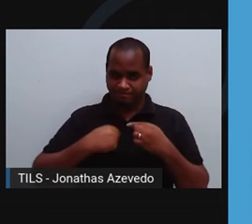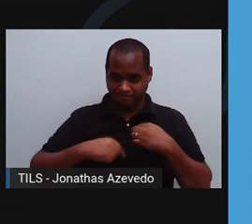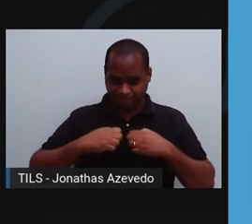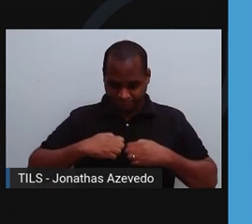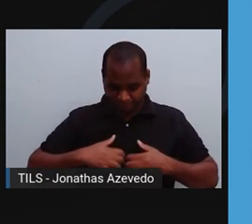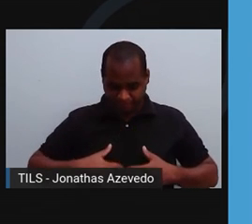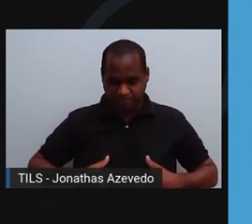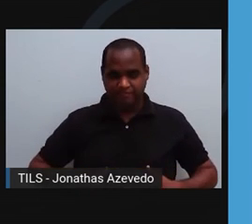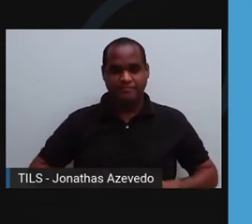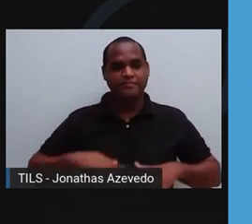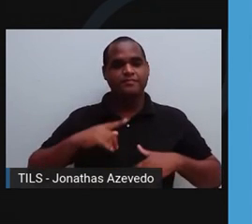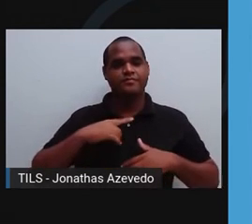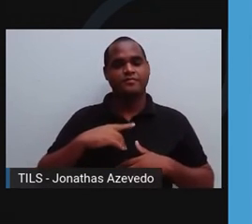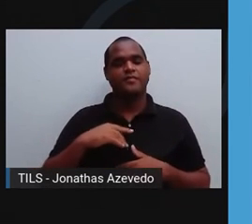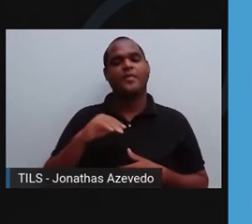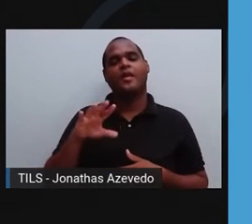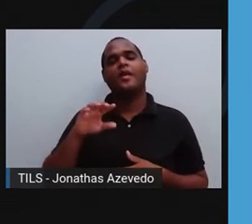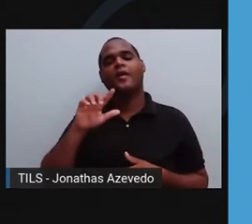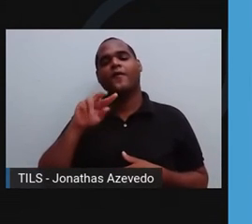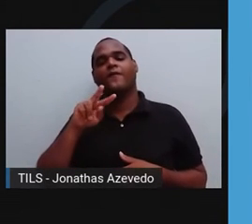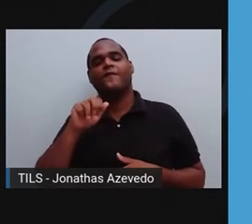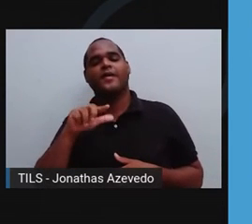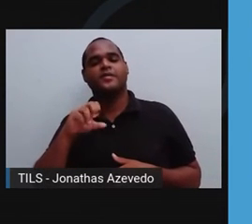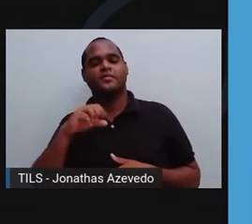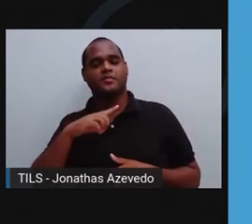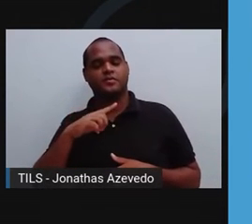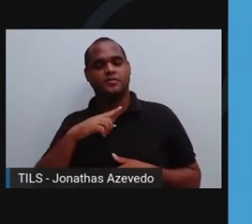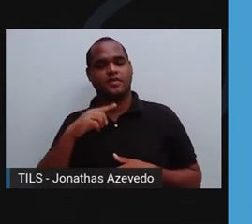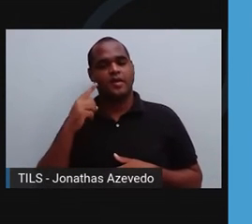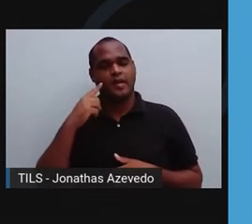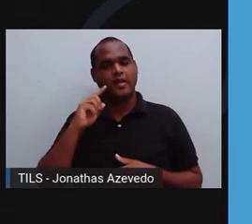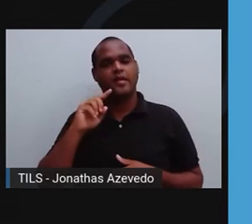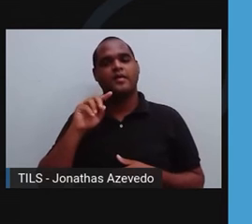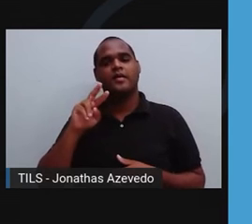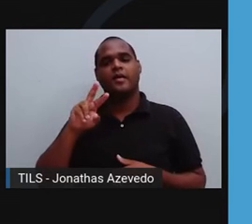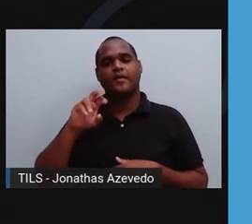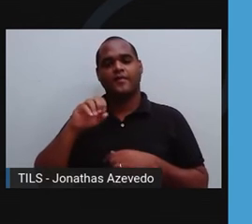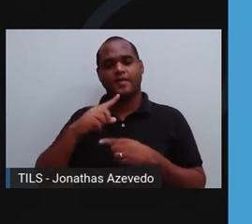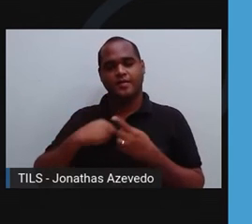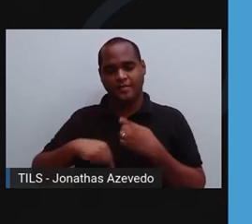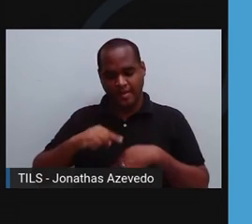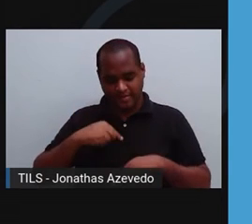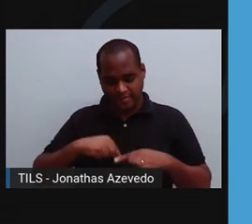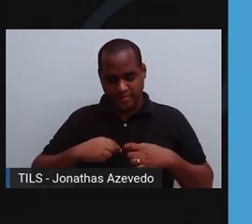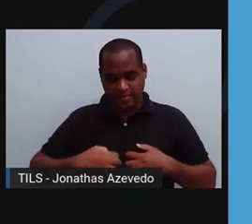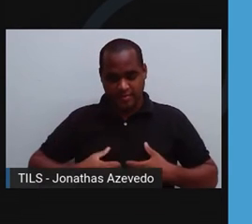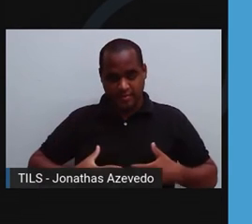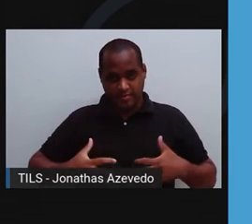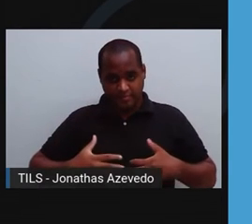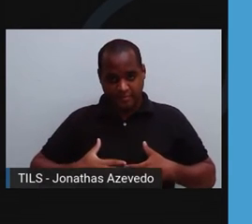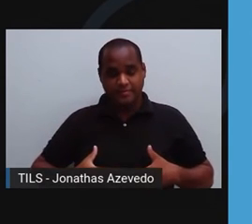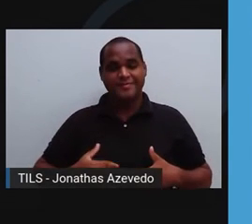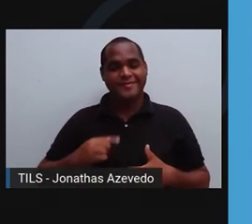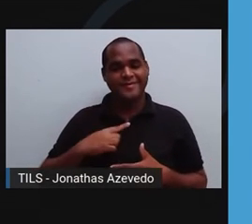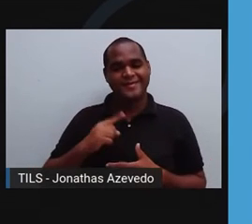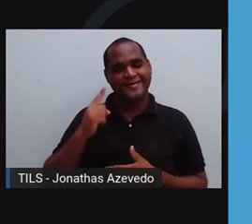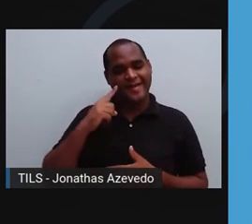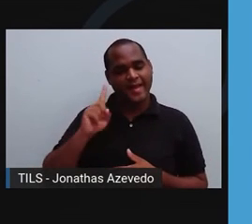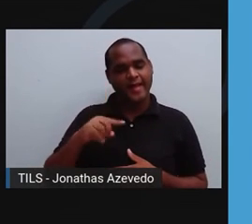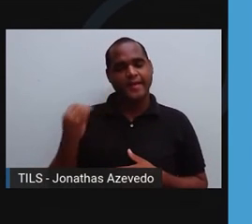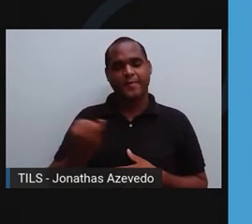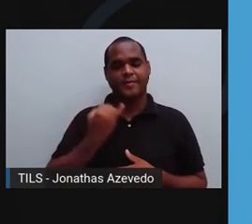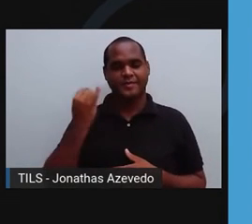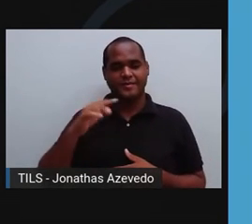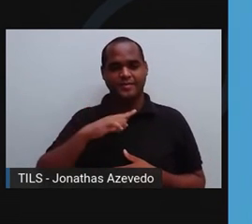existem os vasos quilíferos, na vislosidade intestinais, que são os vasos linfáticos que são importantes na absorção